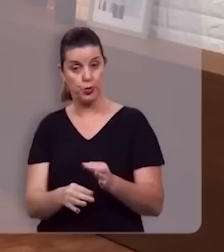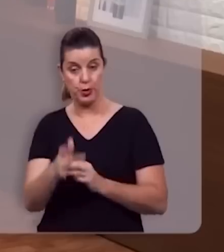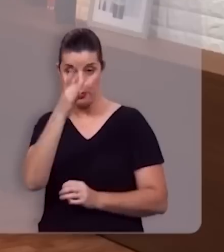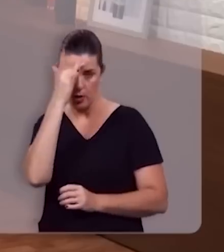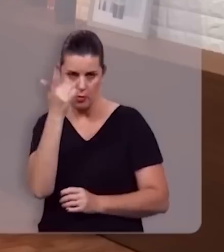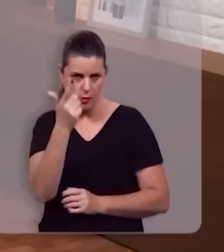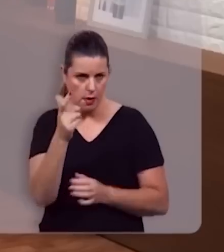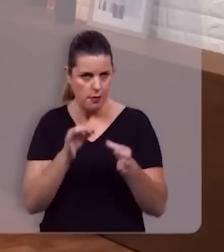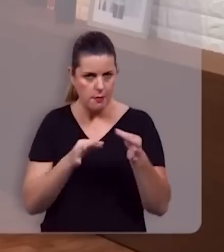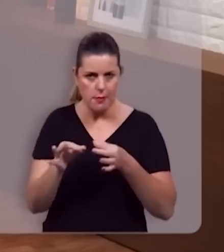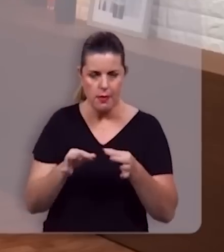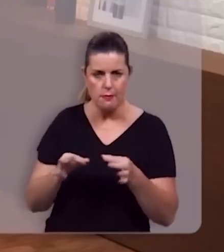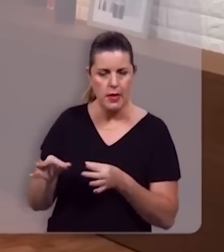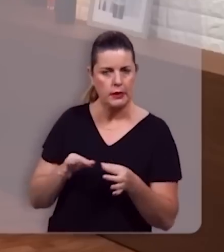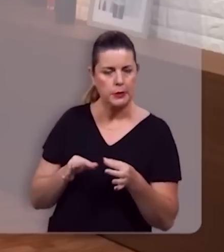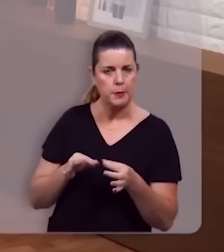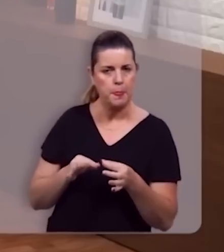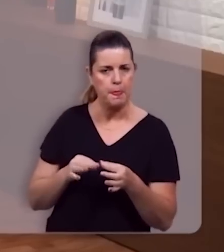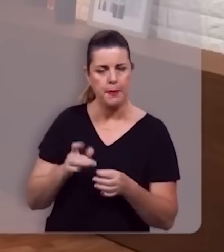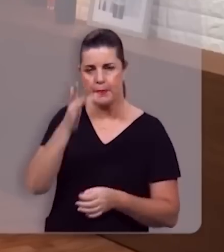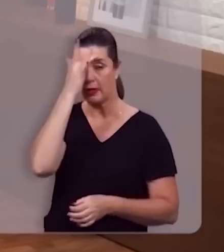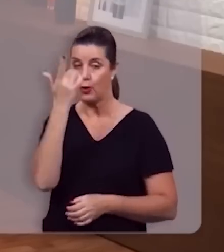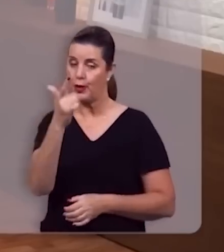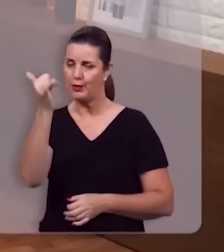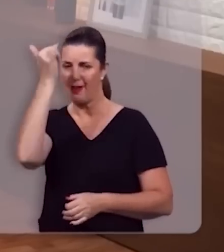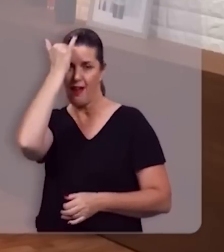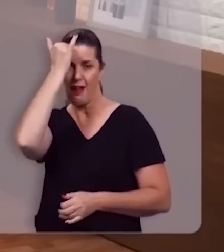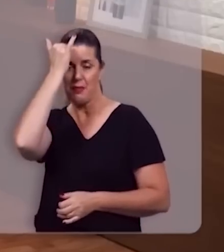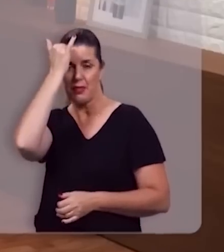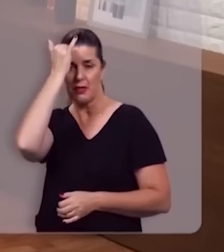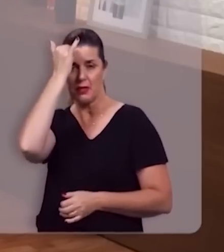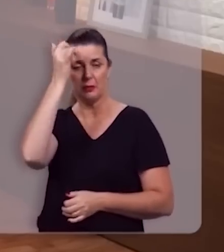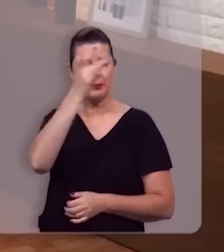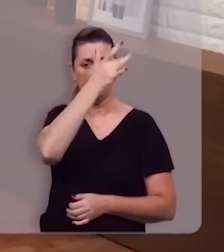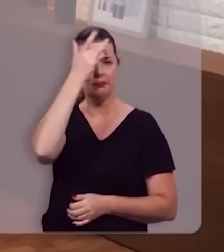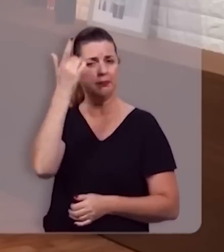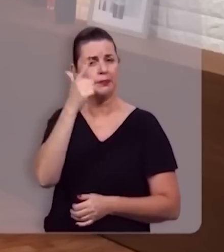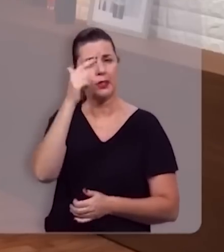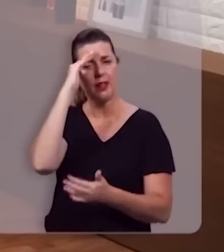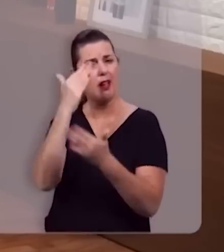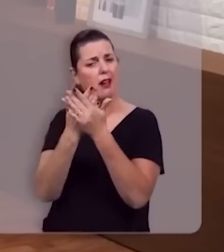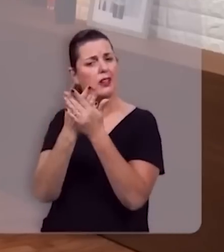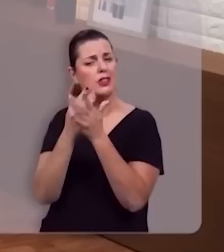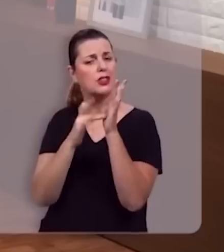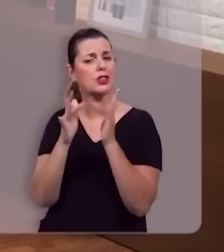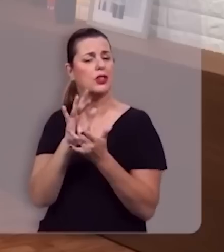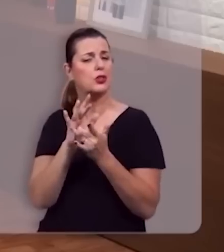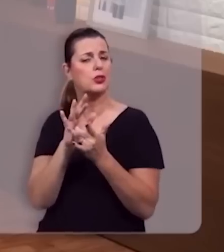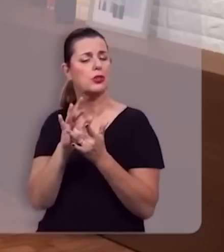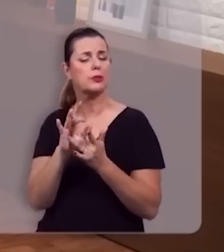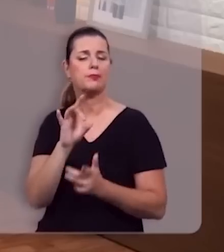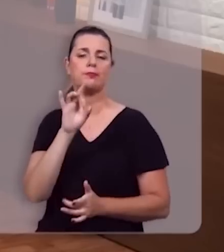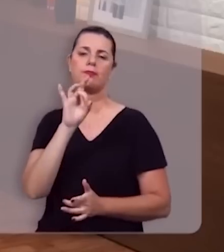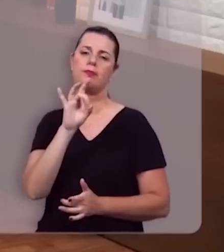prepararam, aqueles que não se arrependeram, aqueles que não creram no Senhor Jesus, só